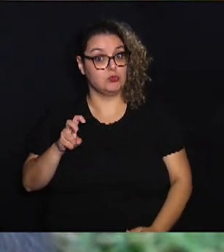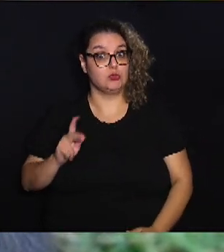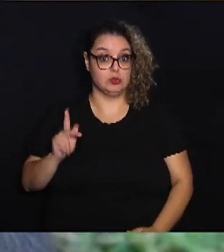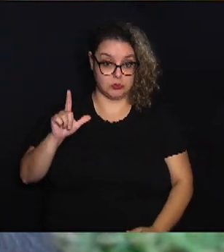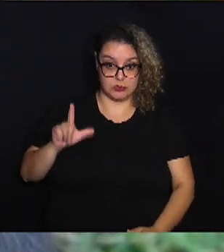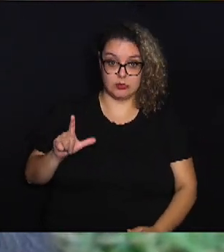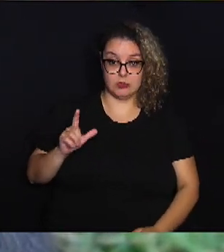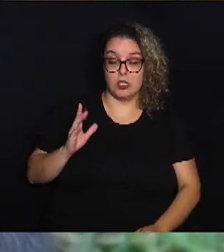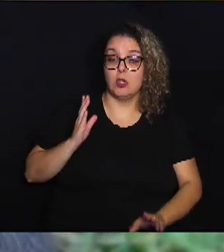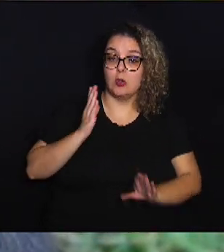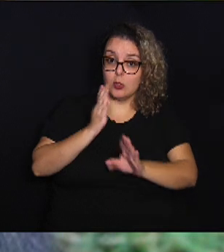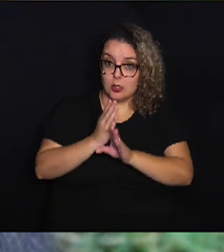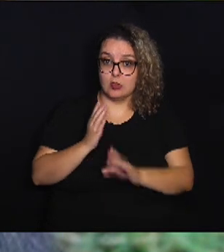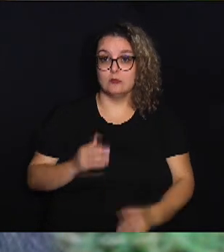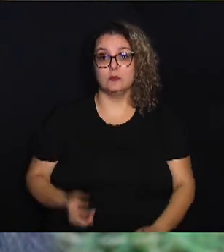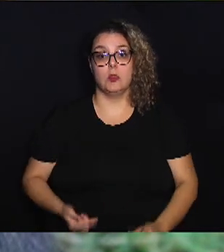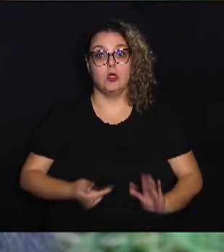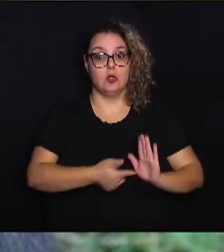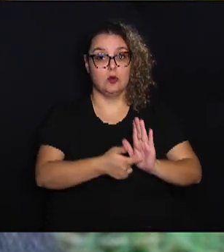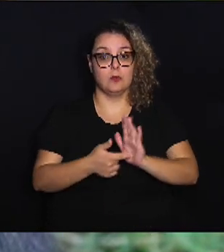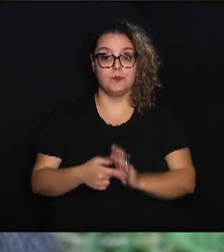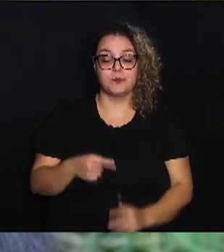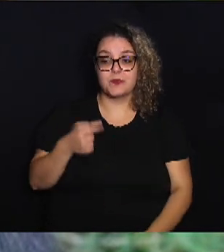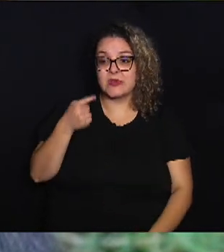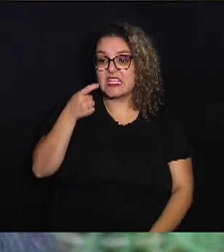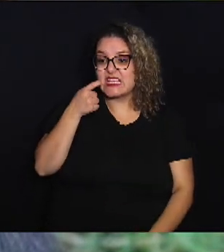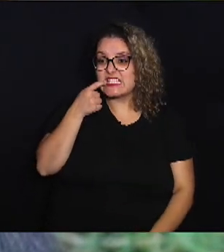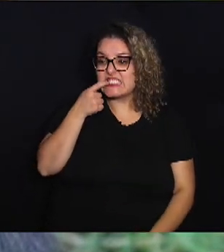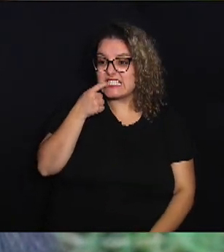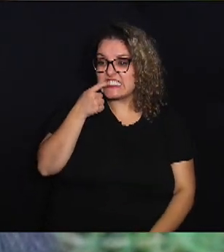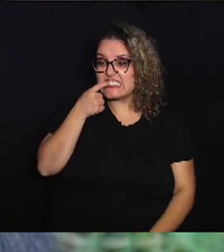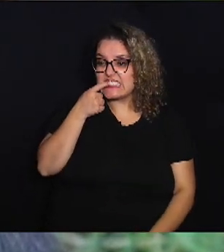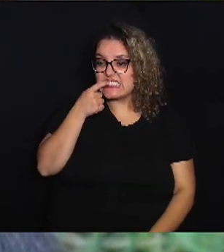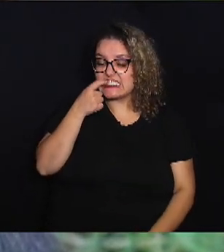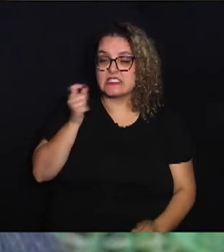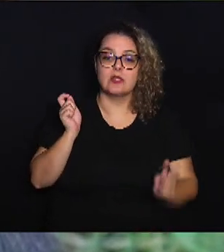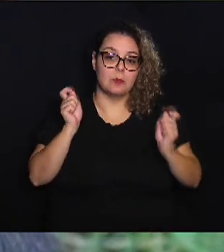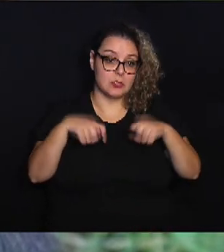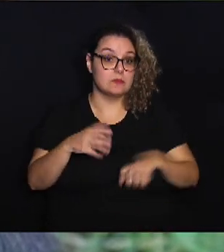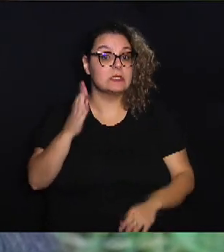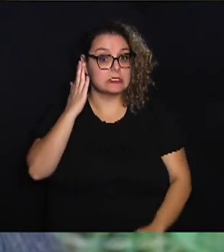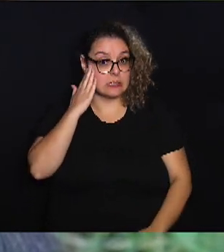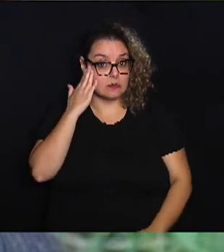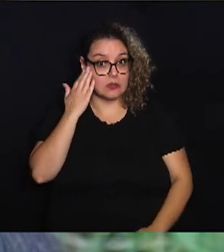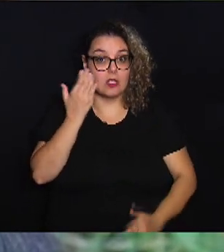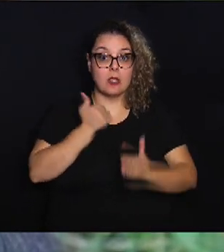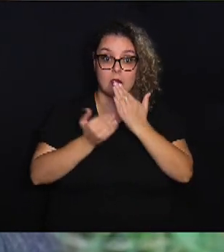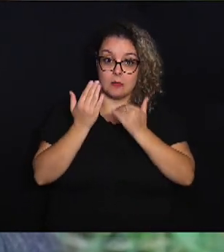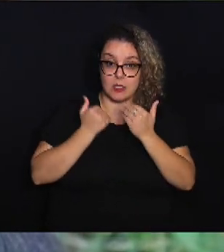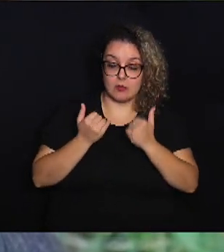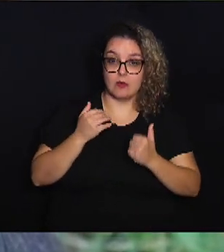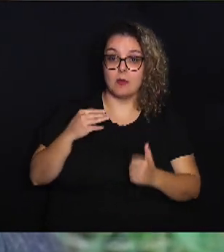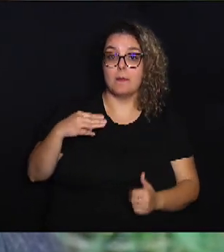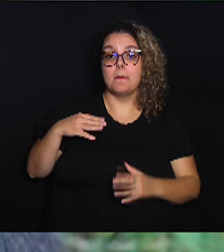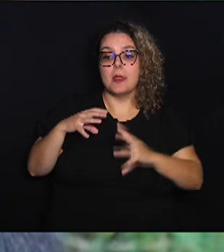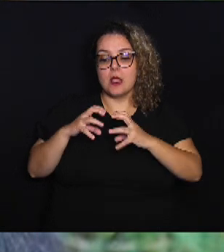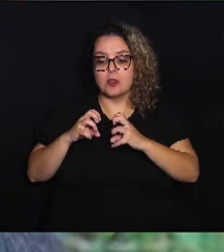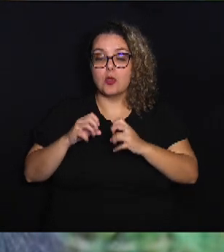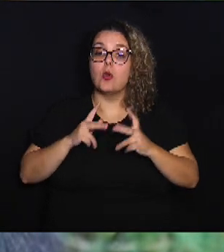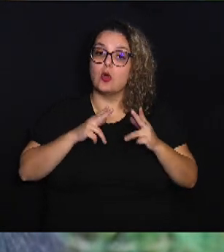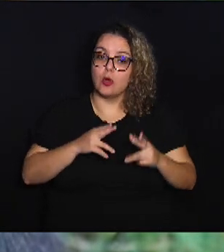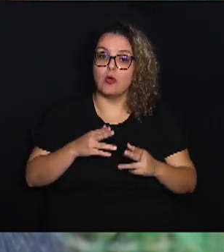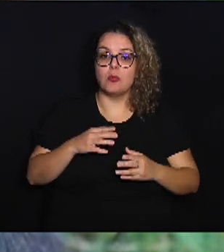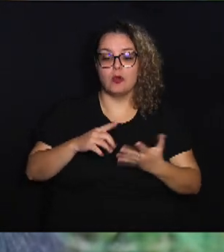Os achados incluem amostras de dentes dos animais, o que possibilitou saber que eles comiam alimentos macios, como folhas.